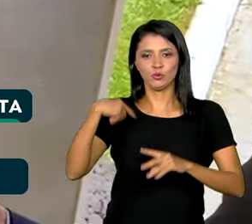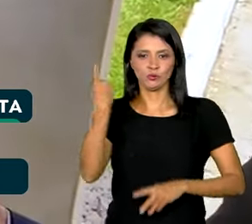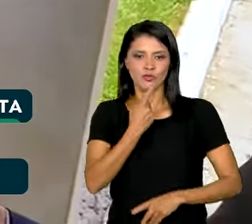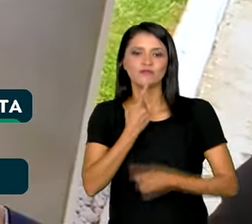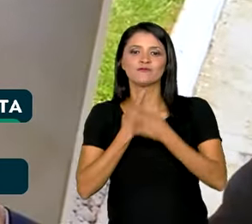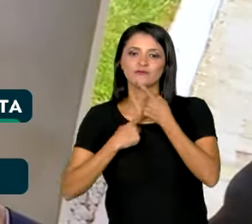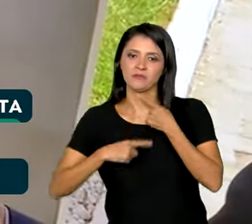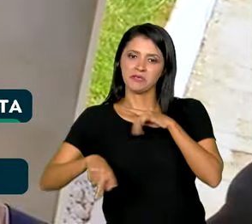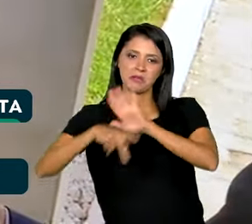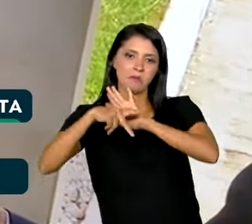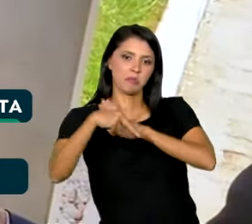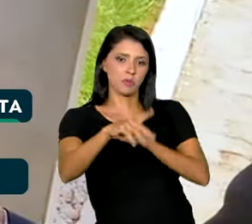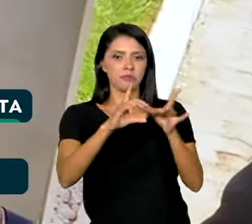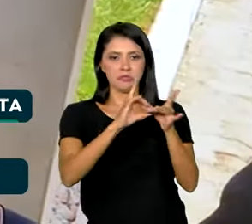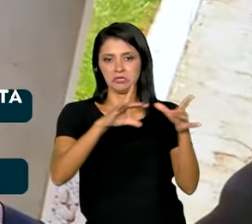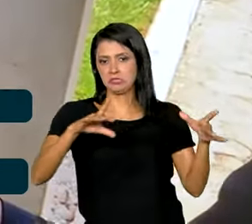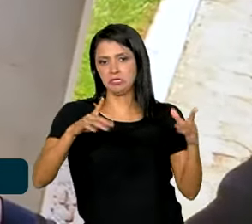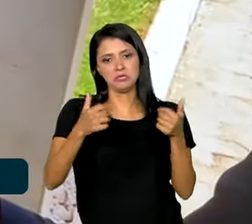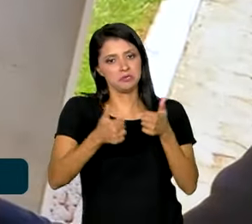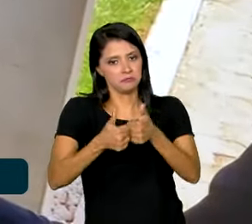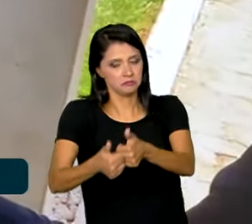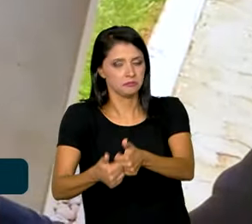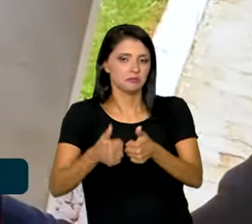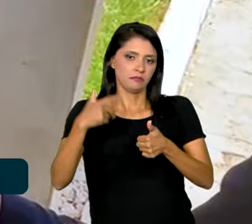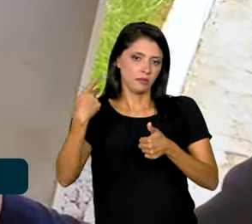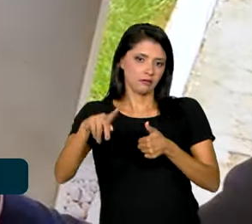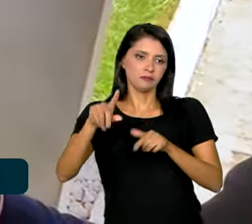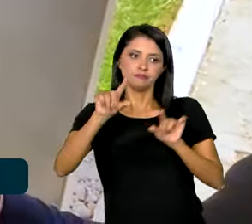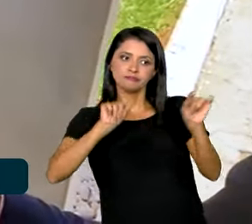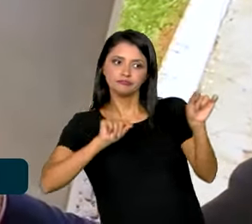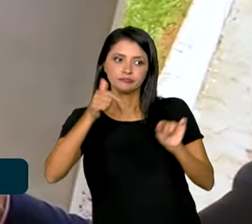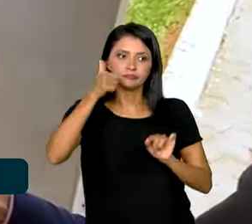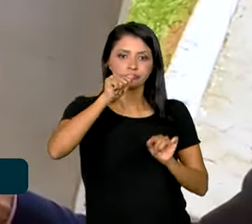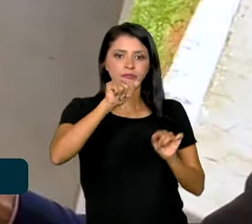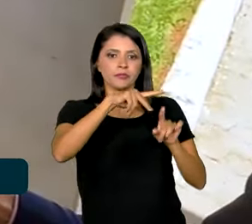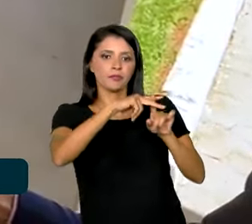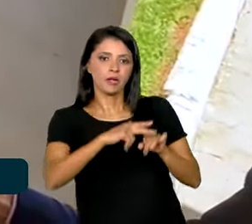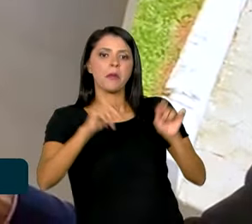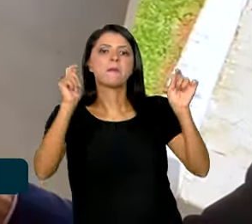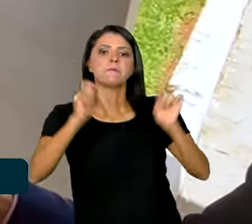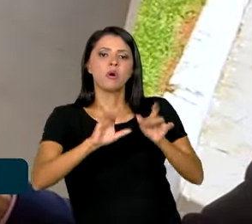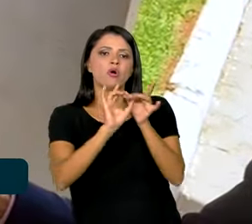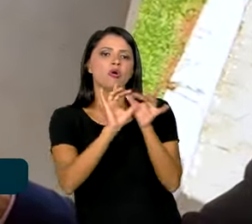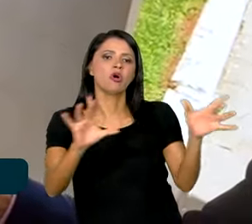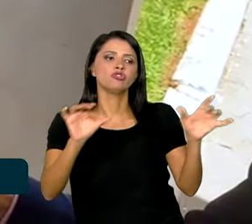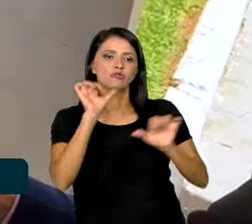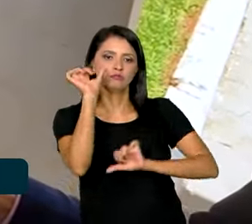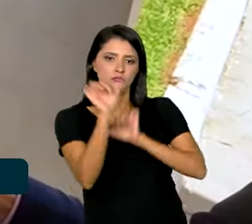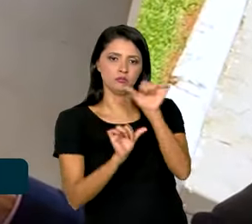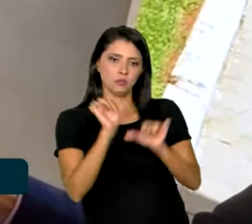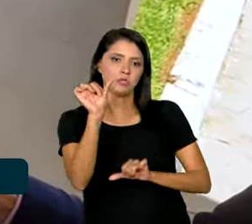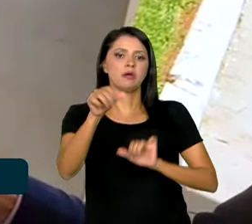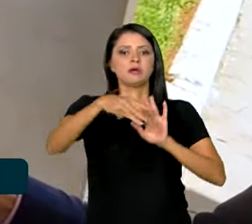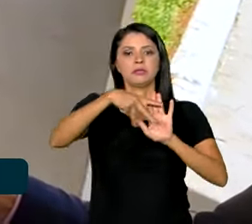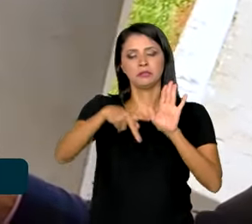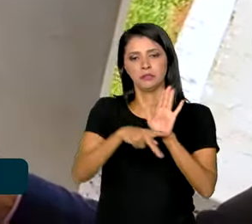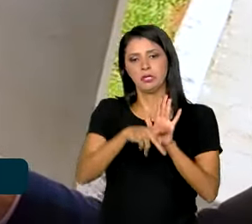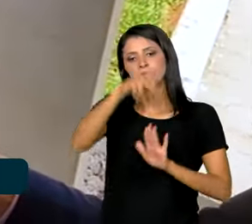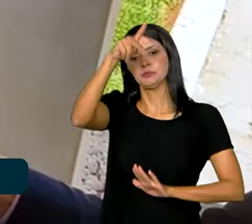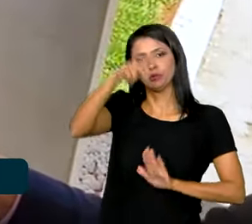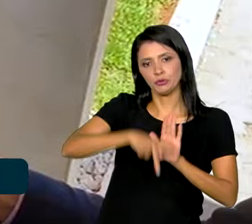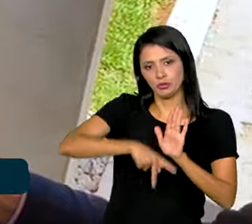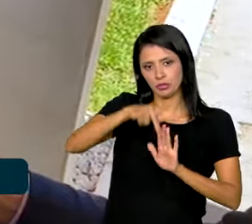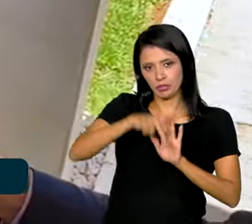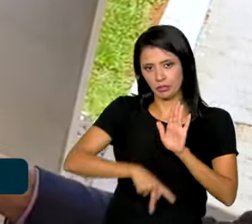da democracia. Essa é a beleza da democracia. O Congresso tem a liberdade de fazer as alterações que entende nos projetos de